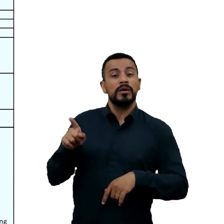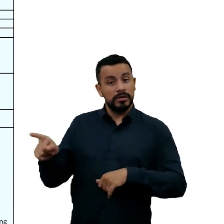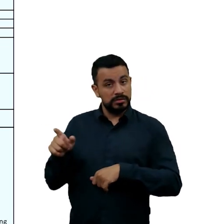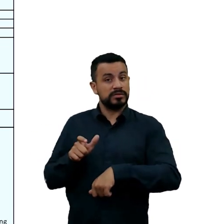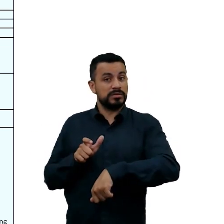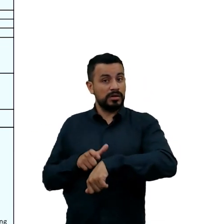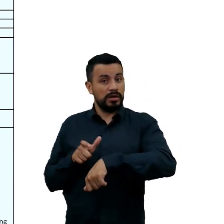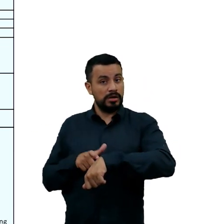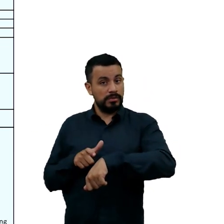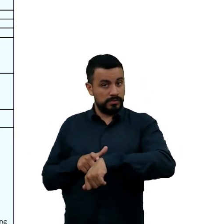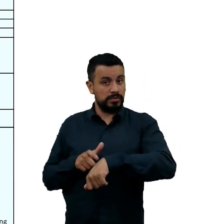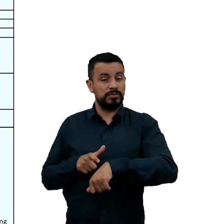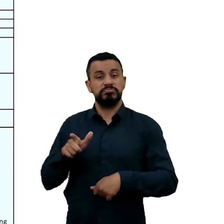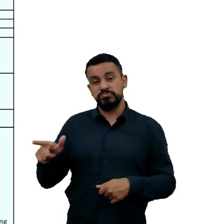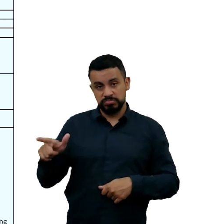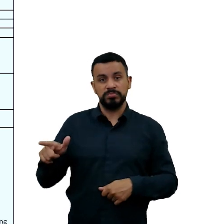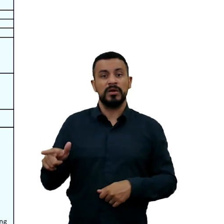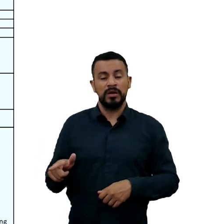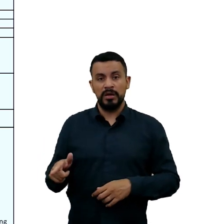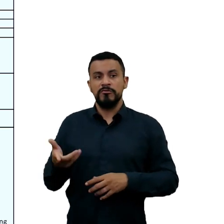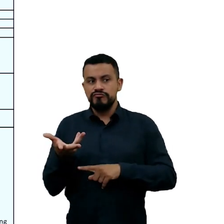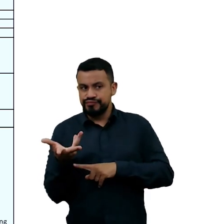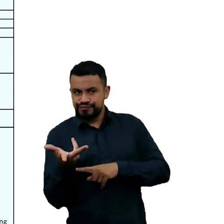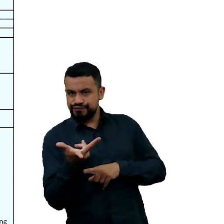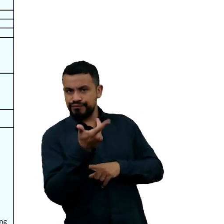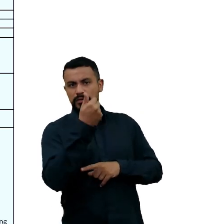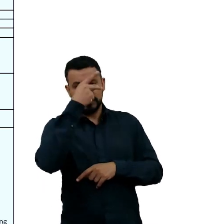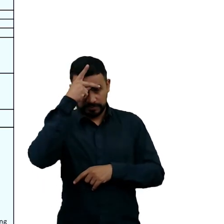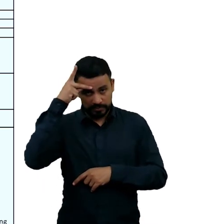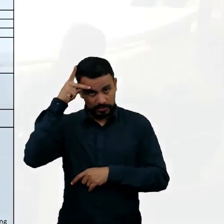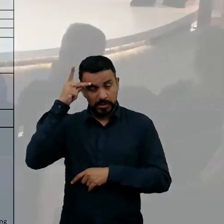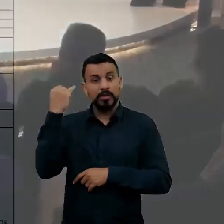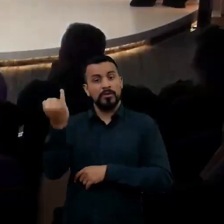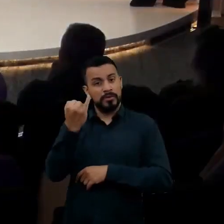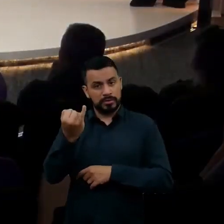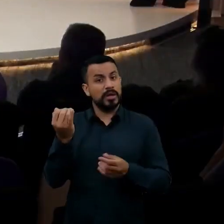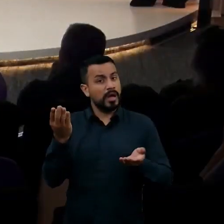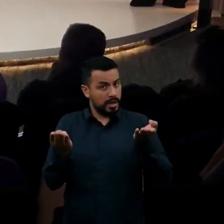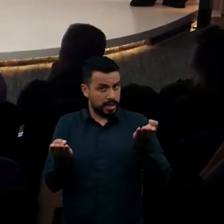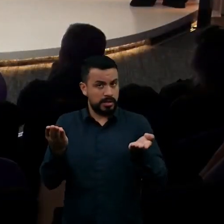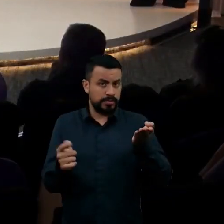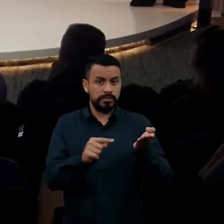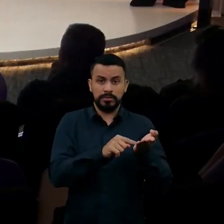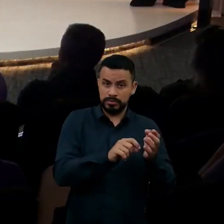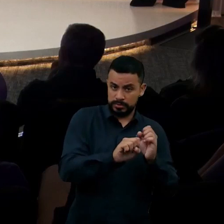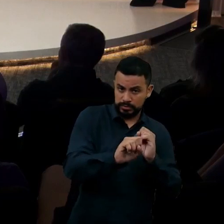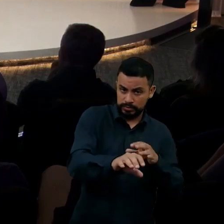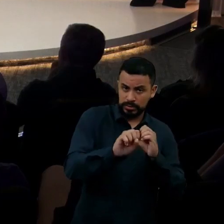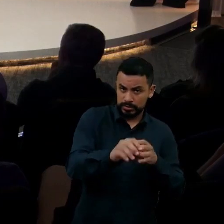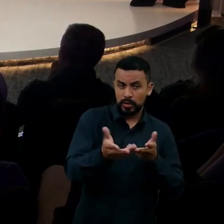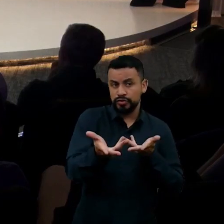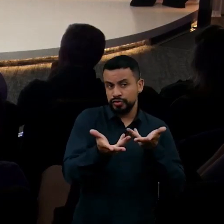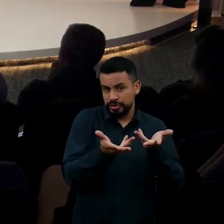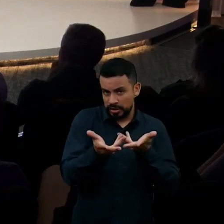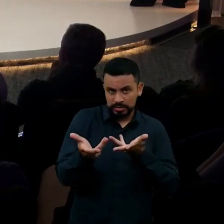talvez seja ineficiente, mas ele envolve as pessoas. importante ter um equilíbrio entre a educação, a parte didática, que uma das